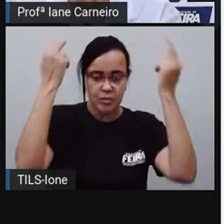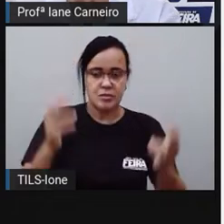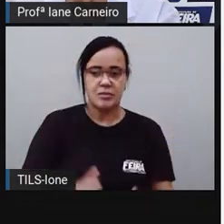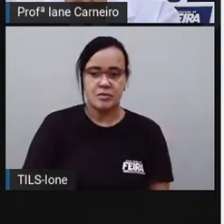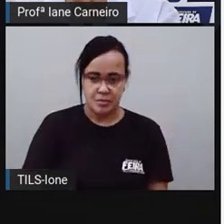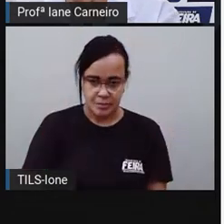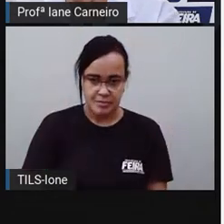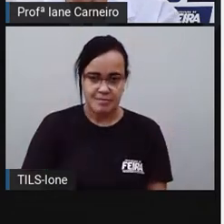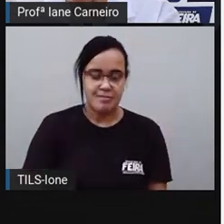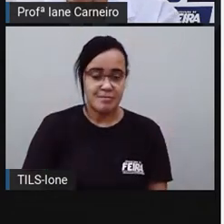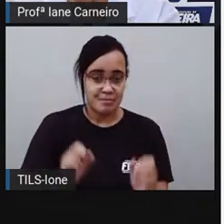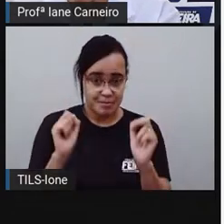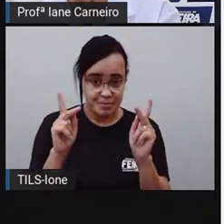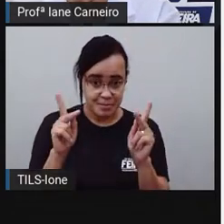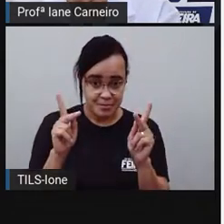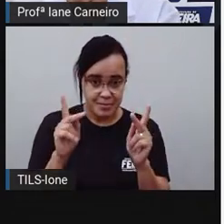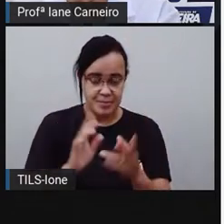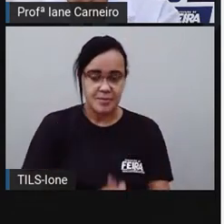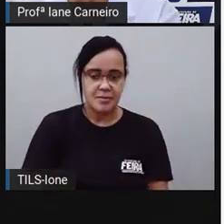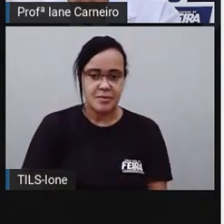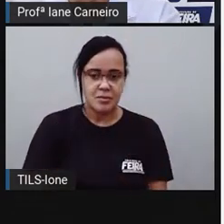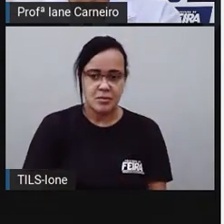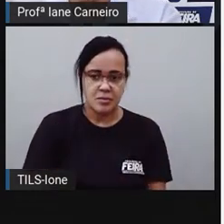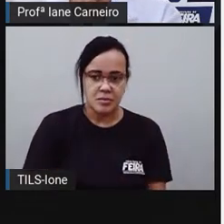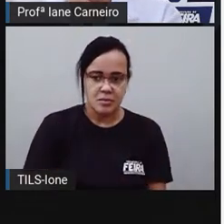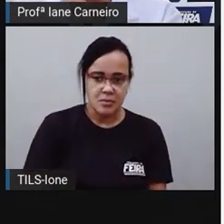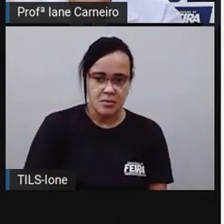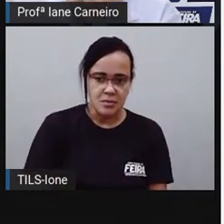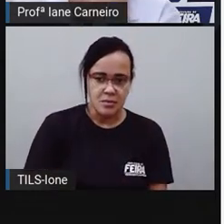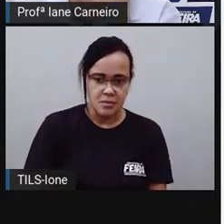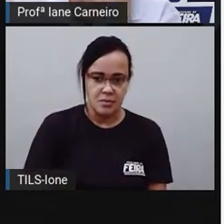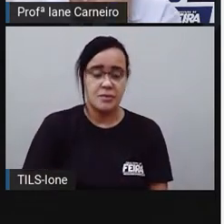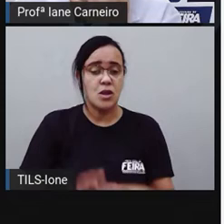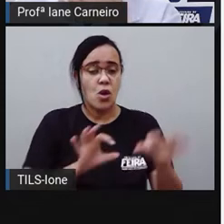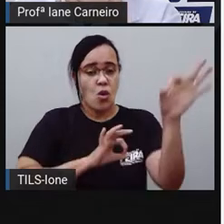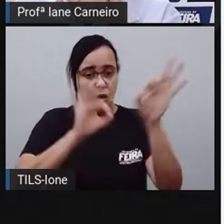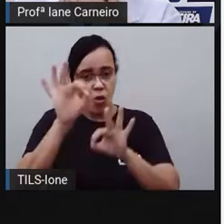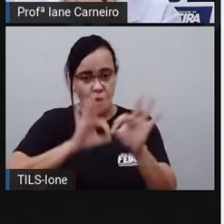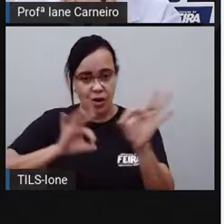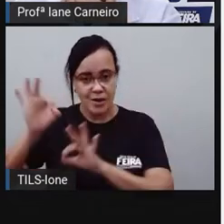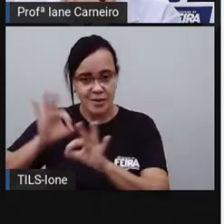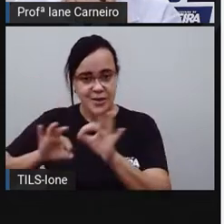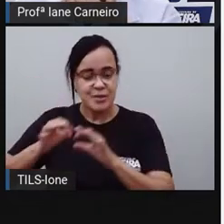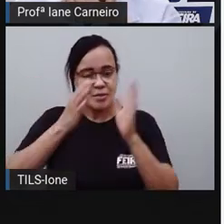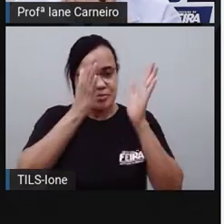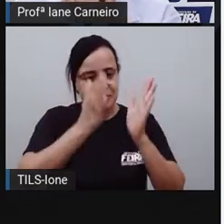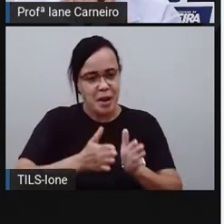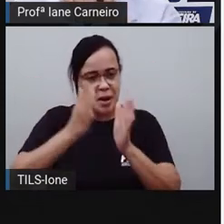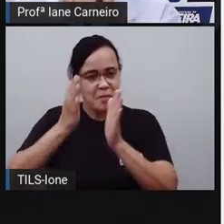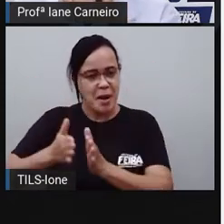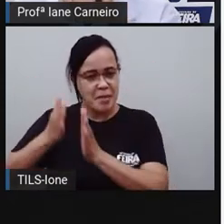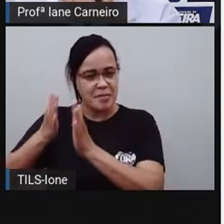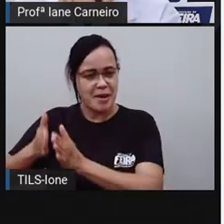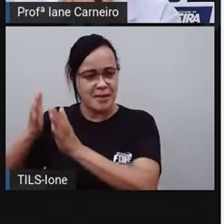Beleza? Então, gente organizou os animais da ordem, ó, do sentido